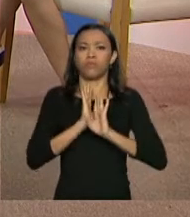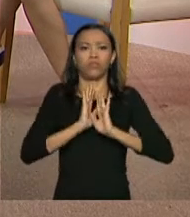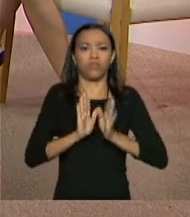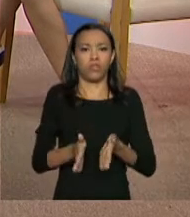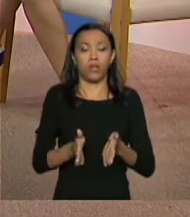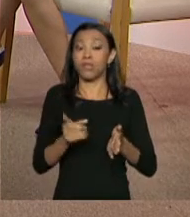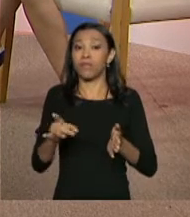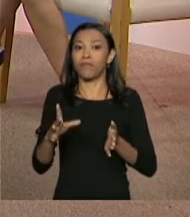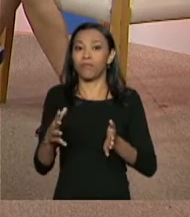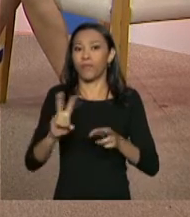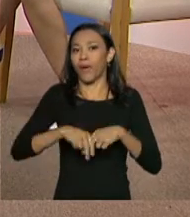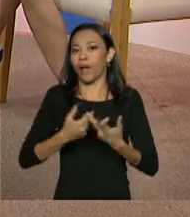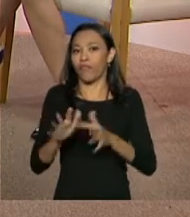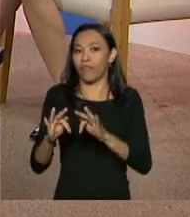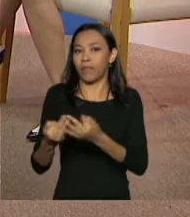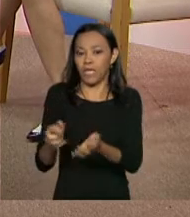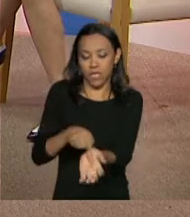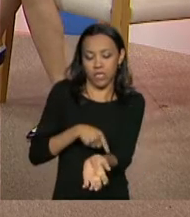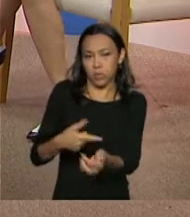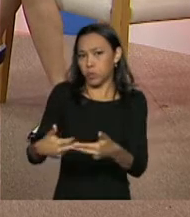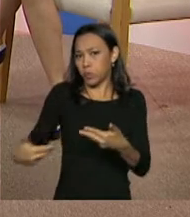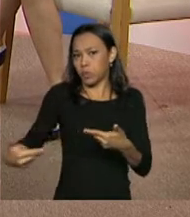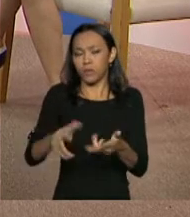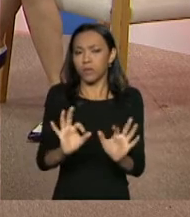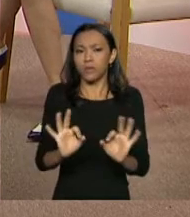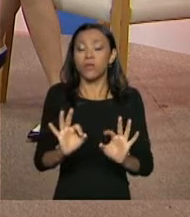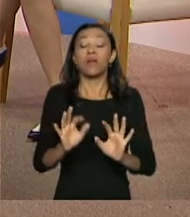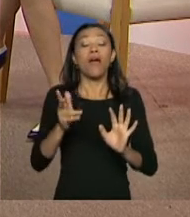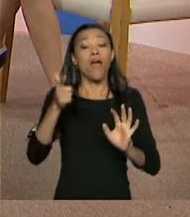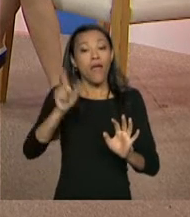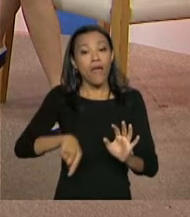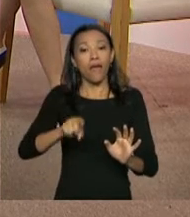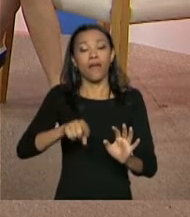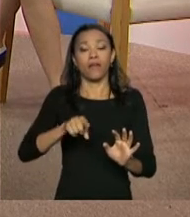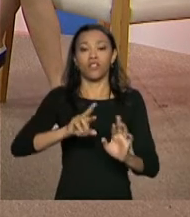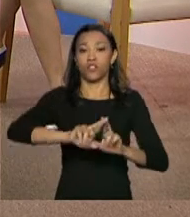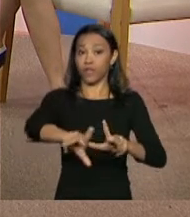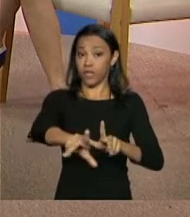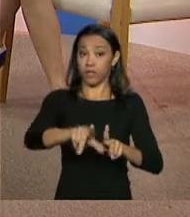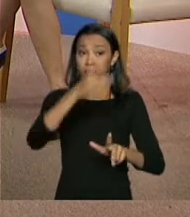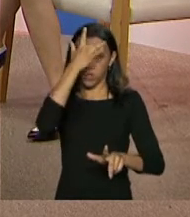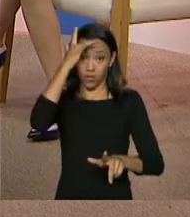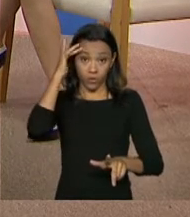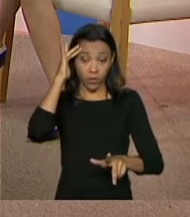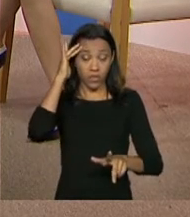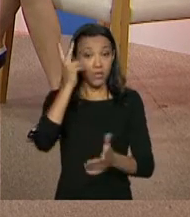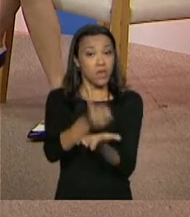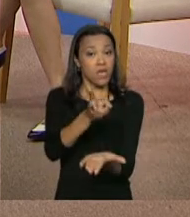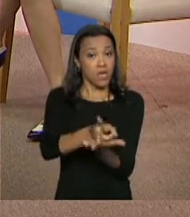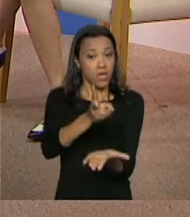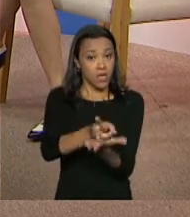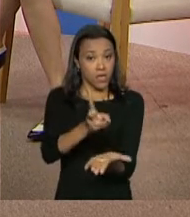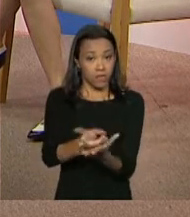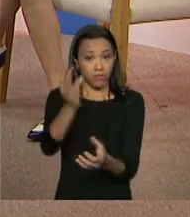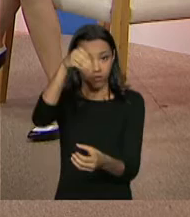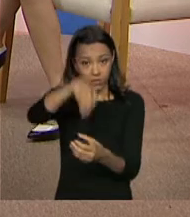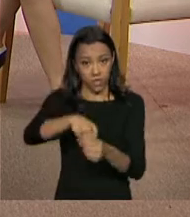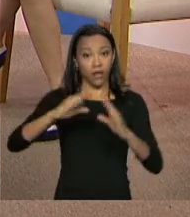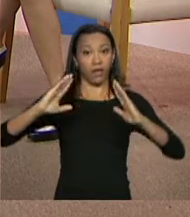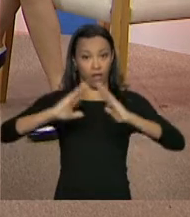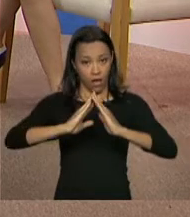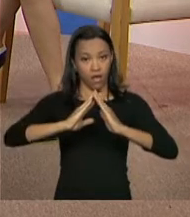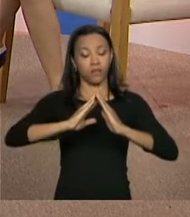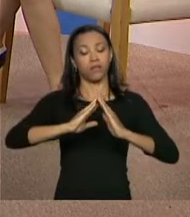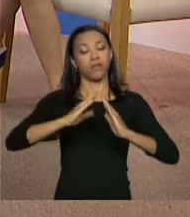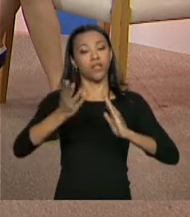com parentesco, mas tem a ver com uma definição mais ampla, que são pessoas, na verdade, que residem no mesmo domicílio e que dividem renda e